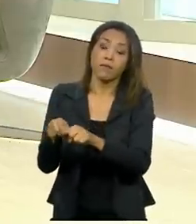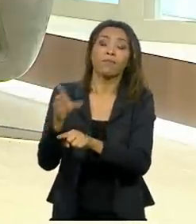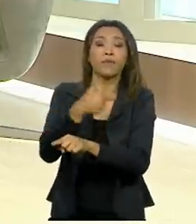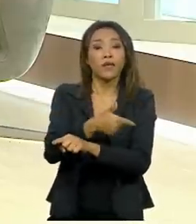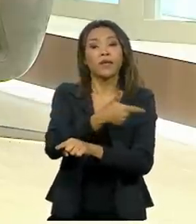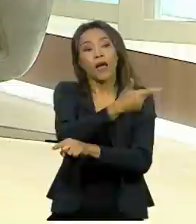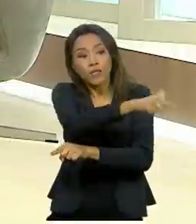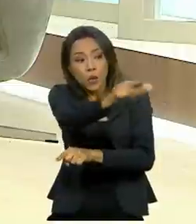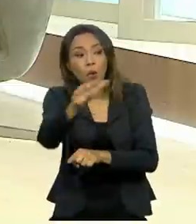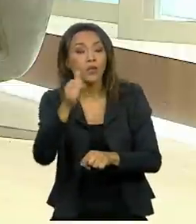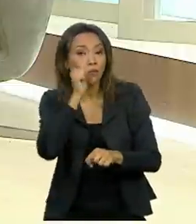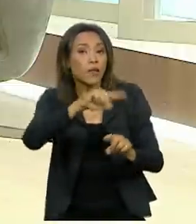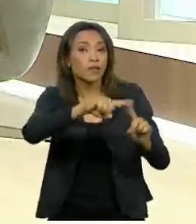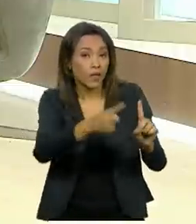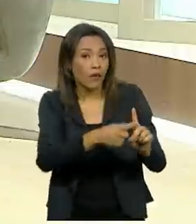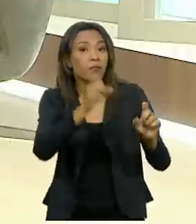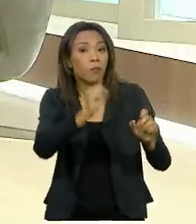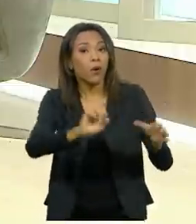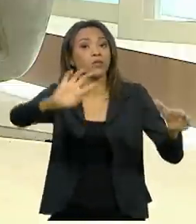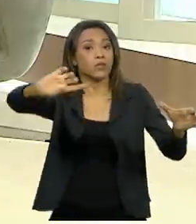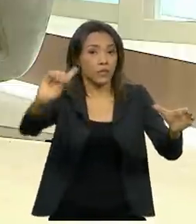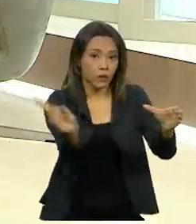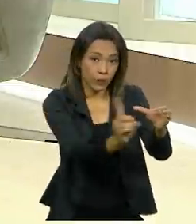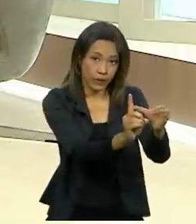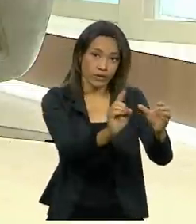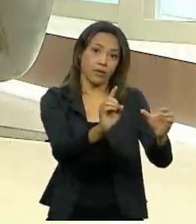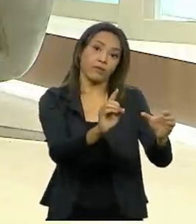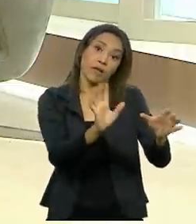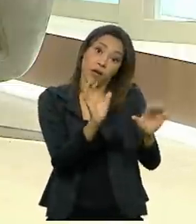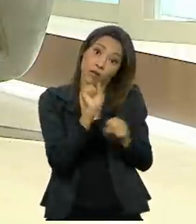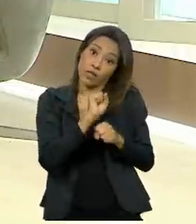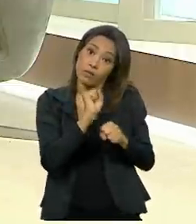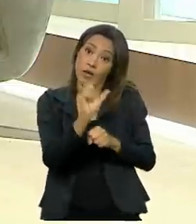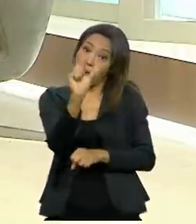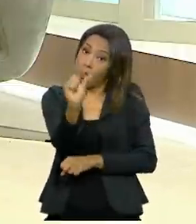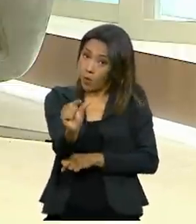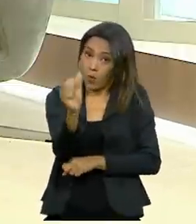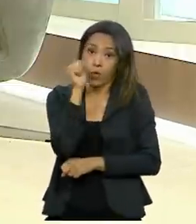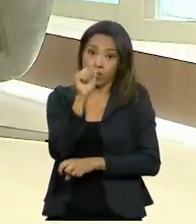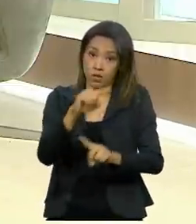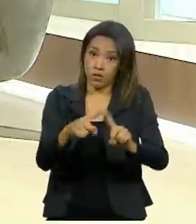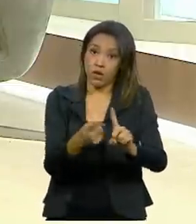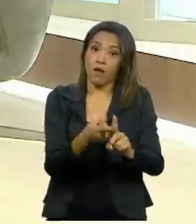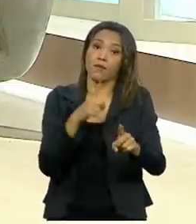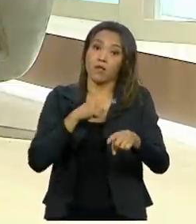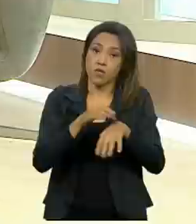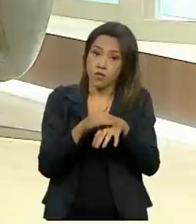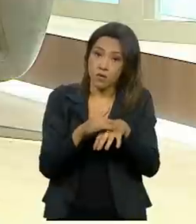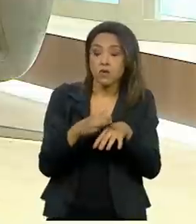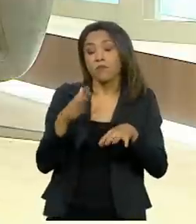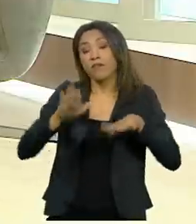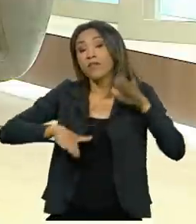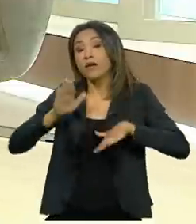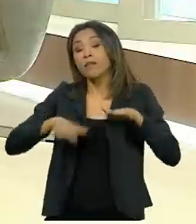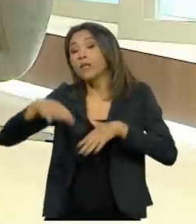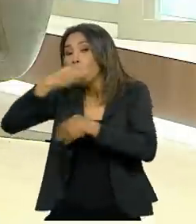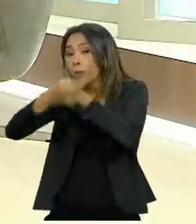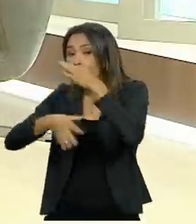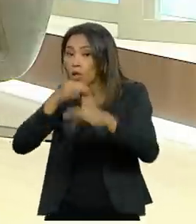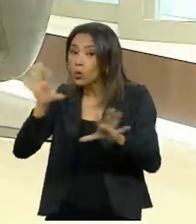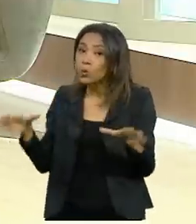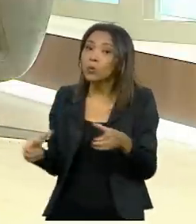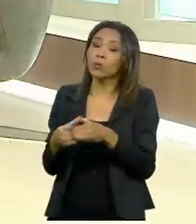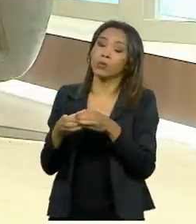possam ser incluídas. As sem comorbidades tem que esperar um pouco ainda, ministro? É, ainda da posição técnica dos especialistas, né?